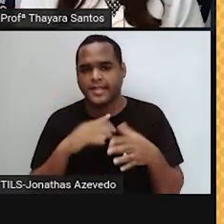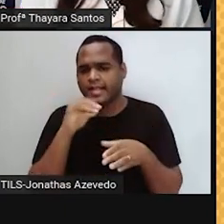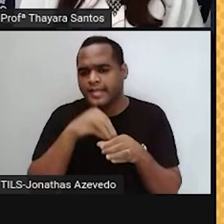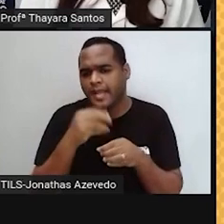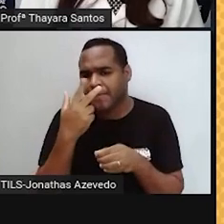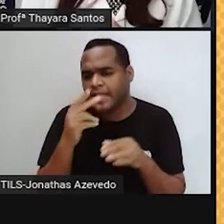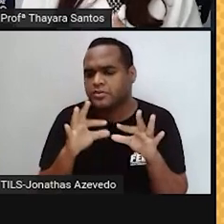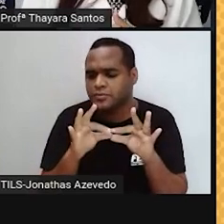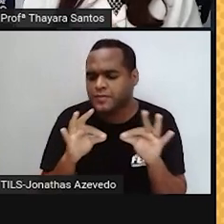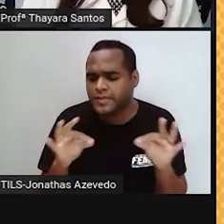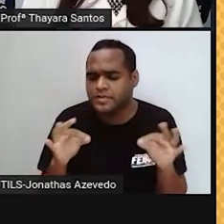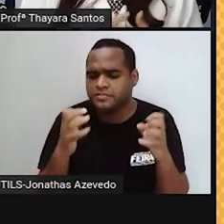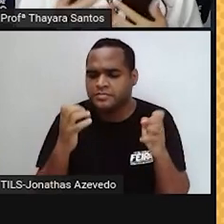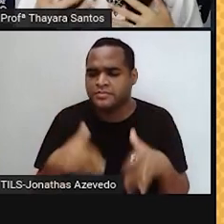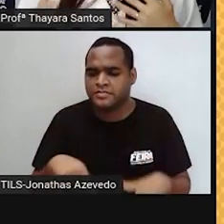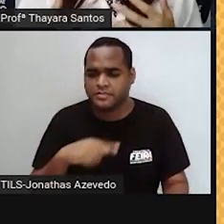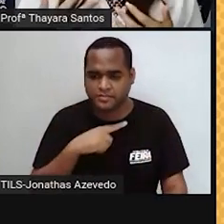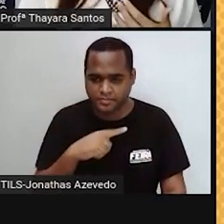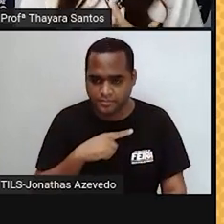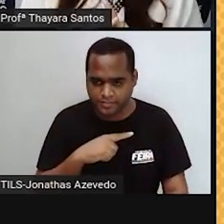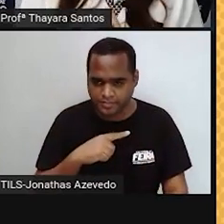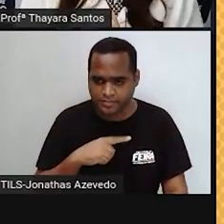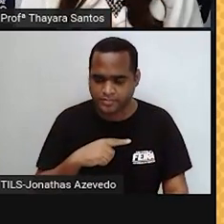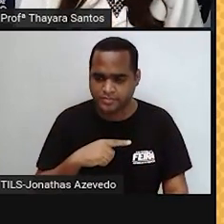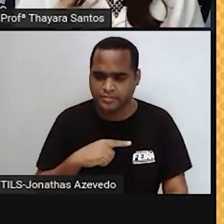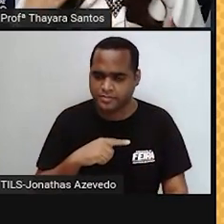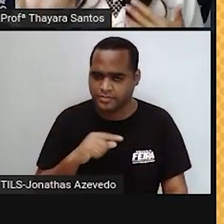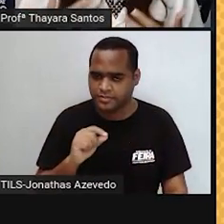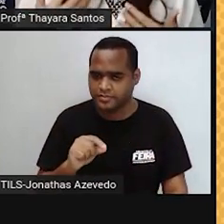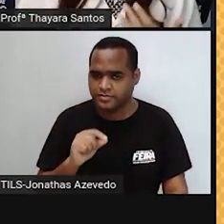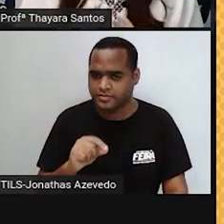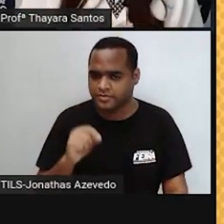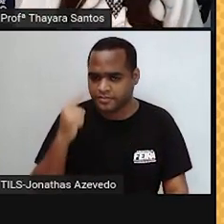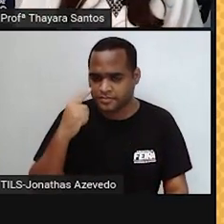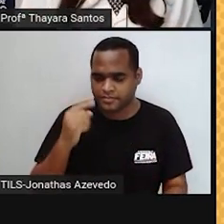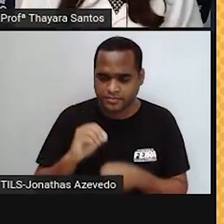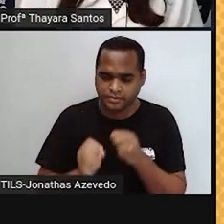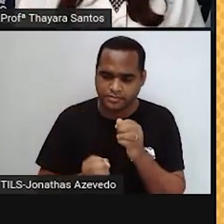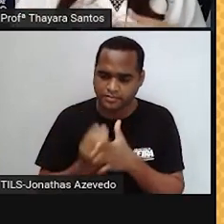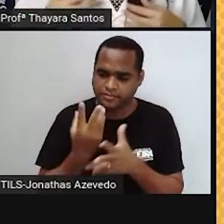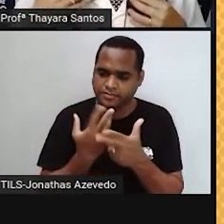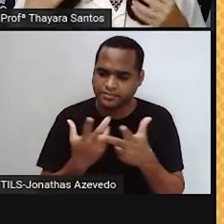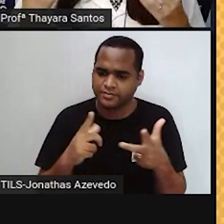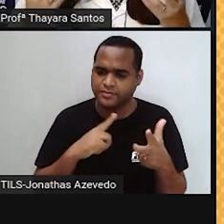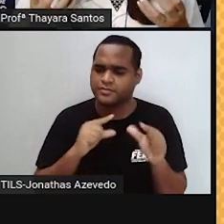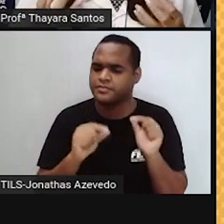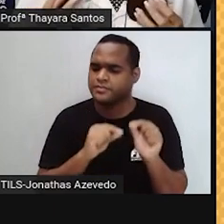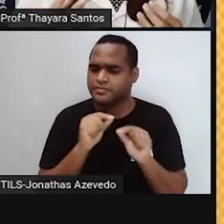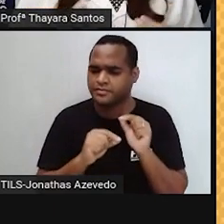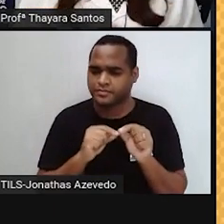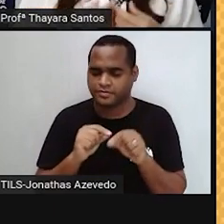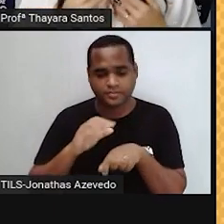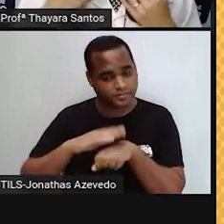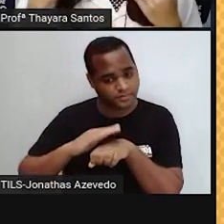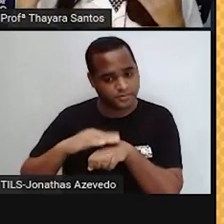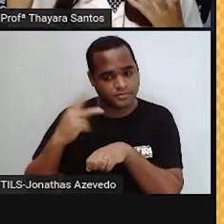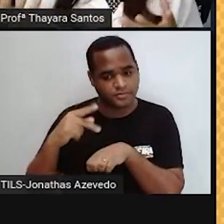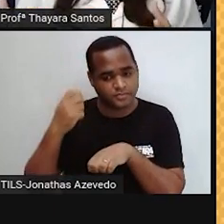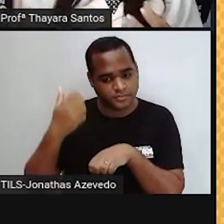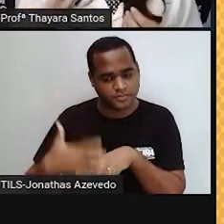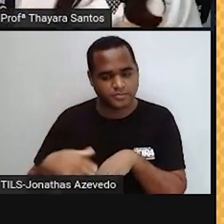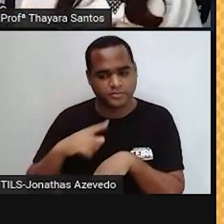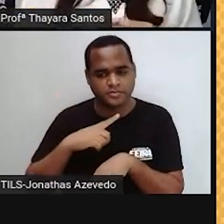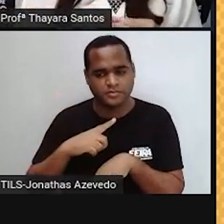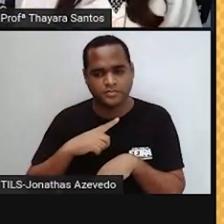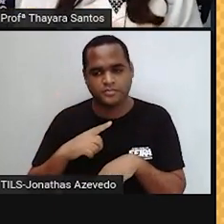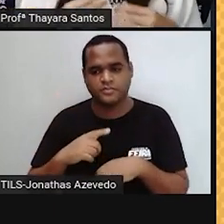fina. E essa mucosa, ela é úmida também, porque ela produz secreções ali. E essas secreções, e também